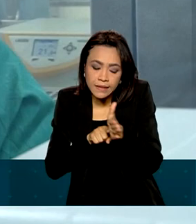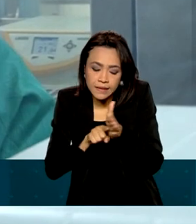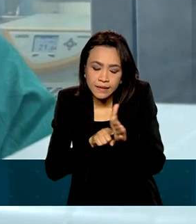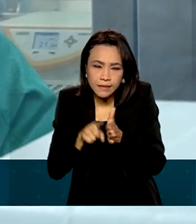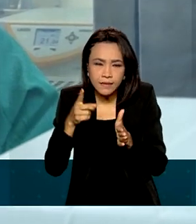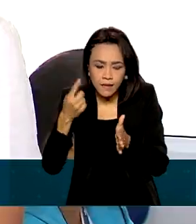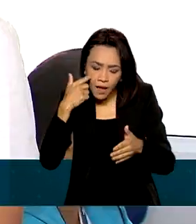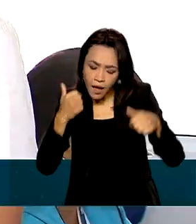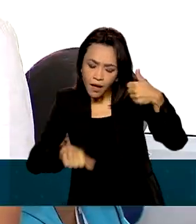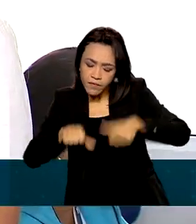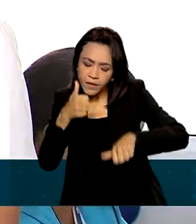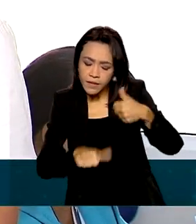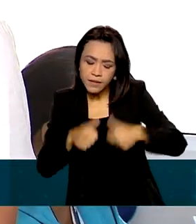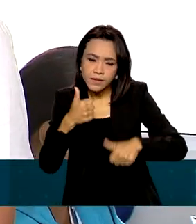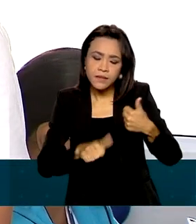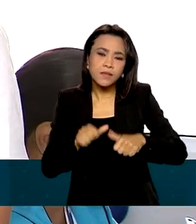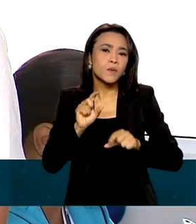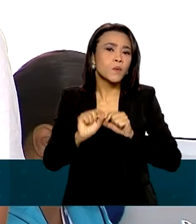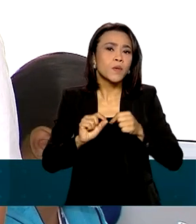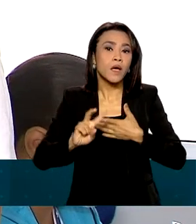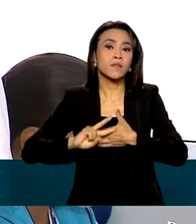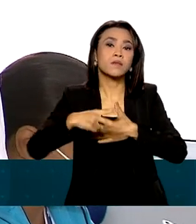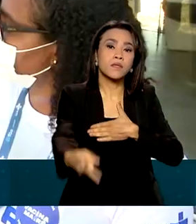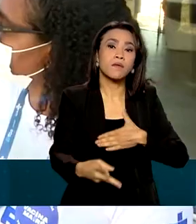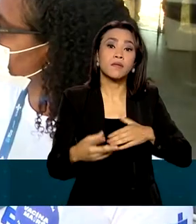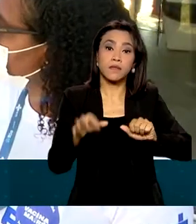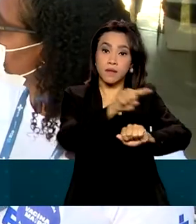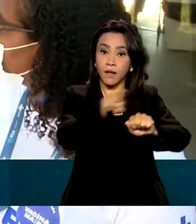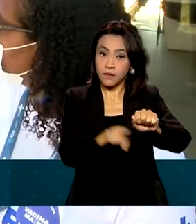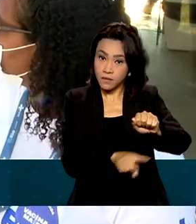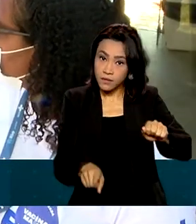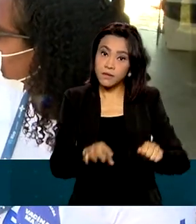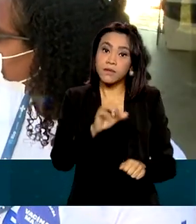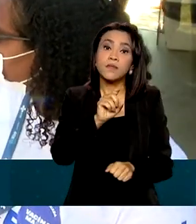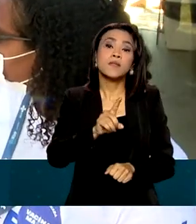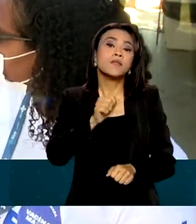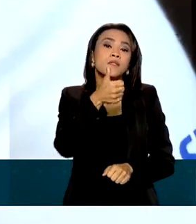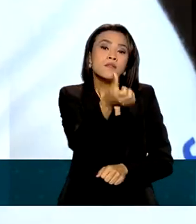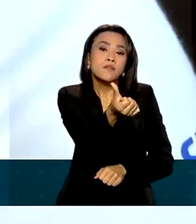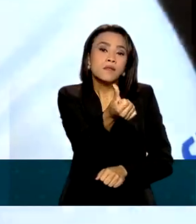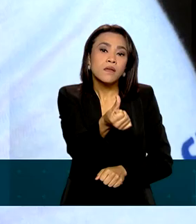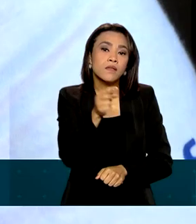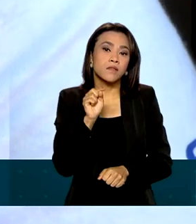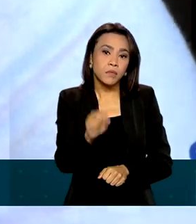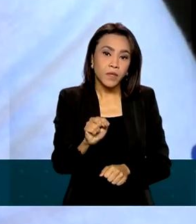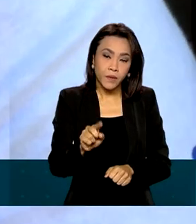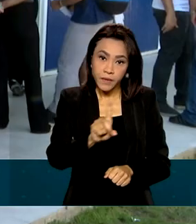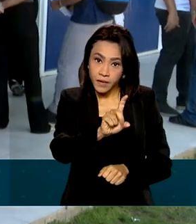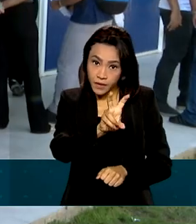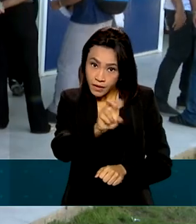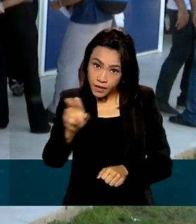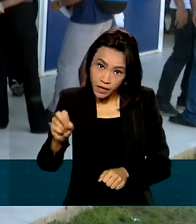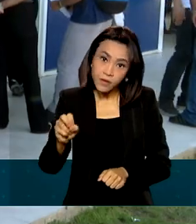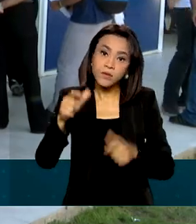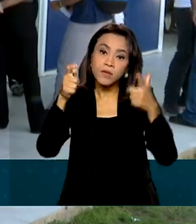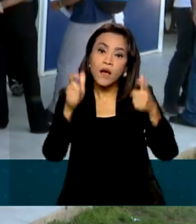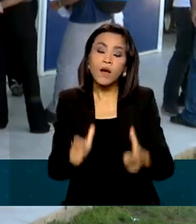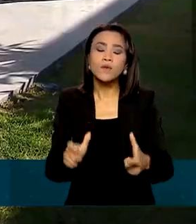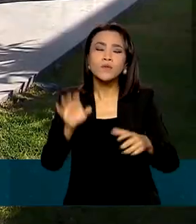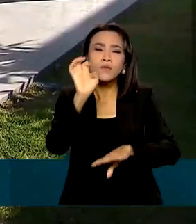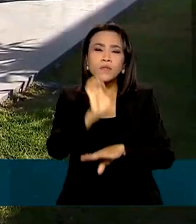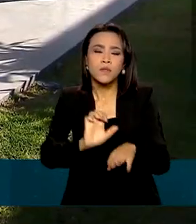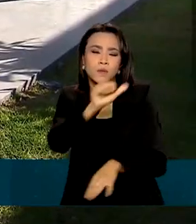analisando os efeitos da AstraZeneca em cerca de 6.500 moradores do Complexo da Maré, no Rio de Janeiro.